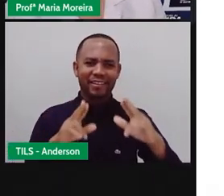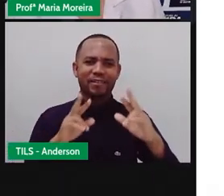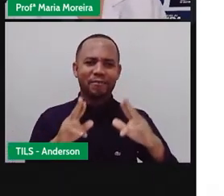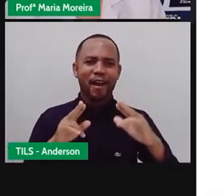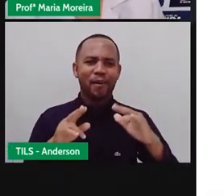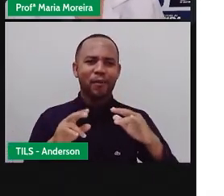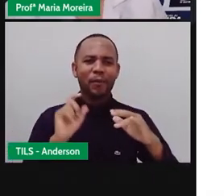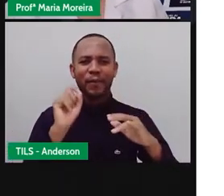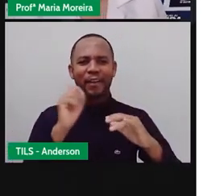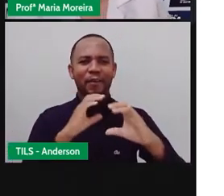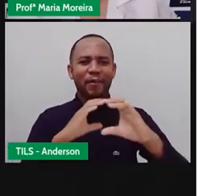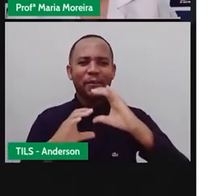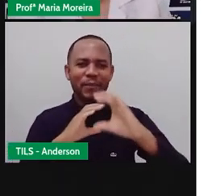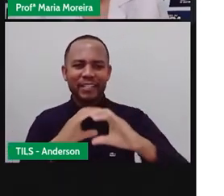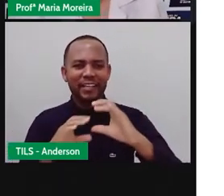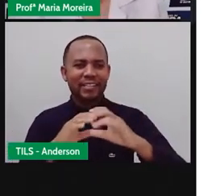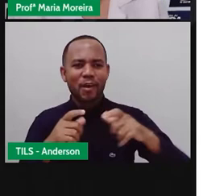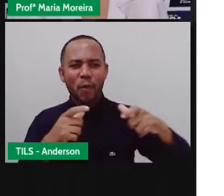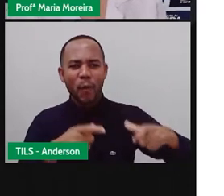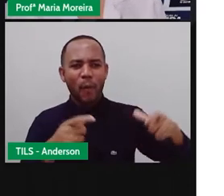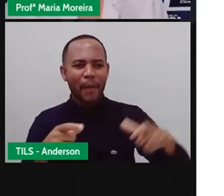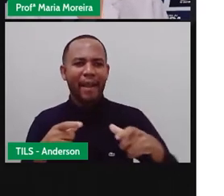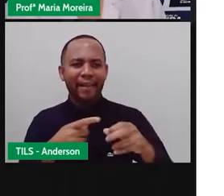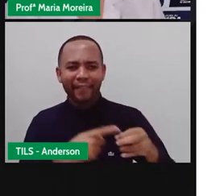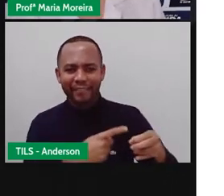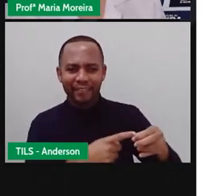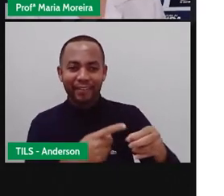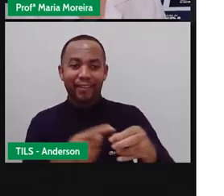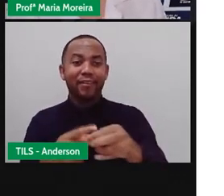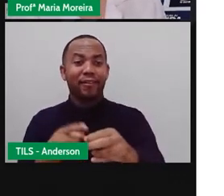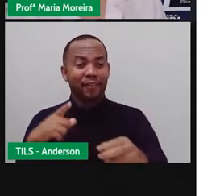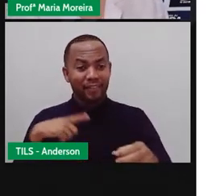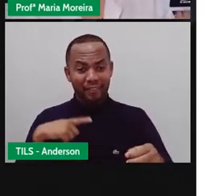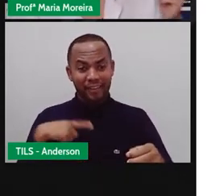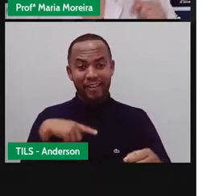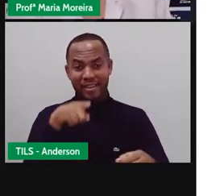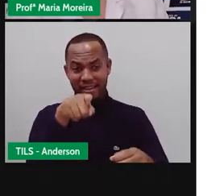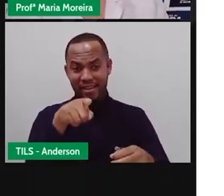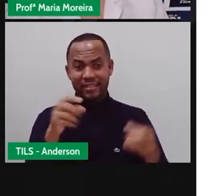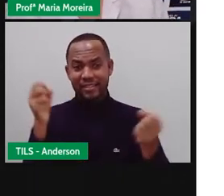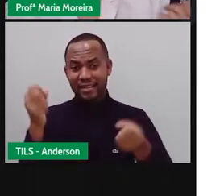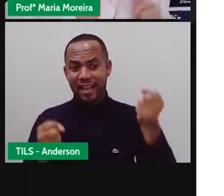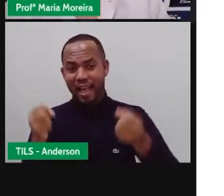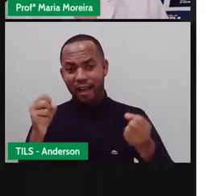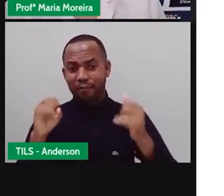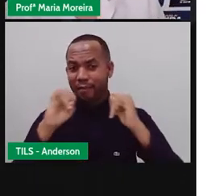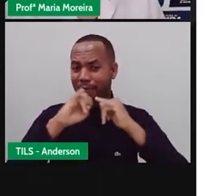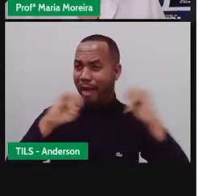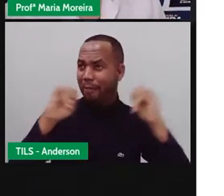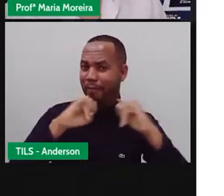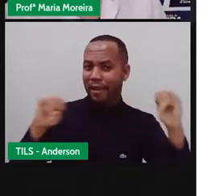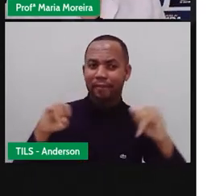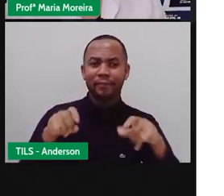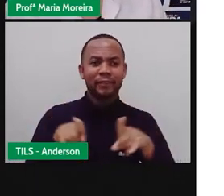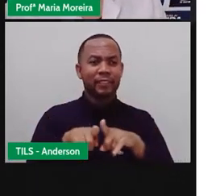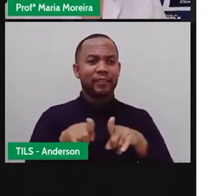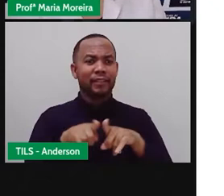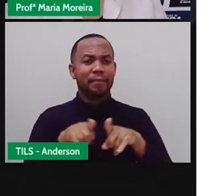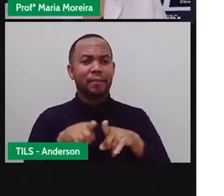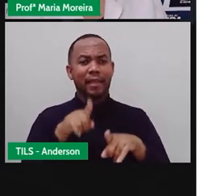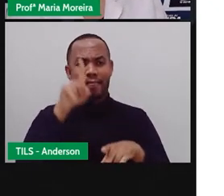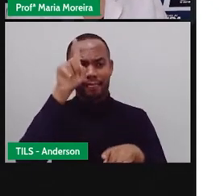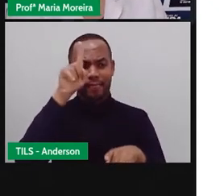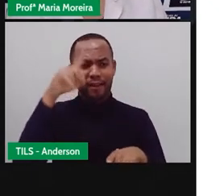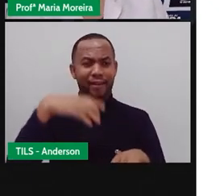comum em bairros mais populares do interior do estado. O que não quer dizer que na nossa capital, lá em Salvador, não